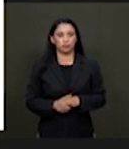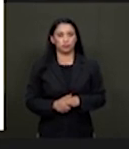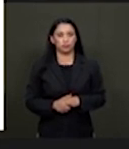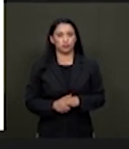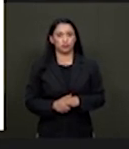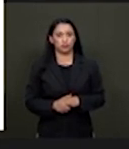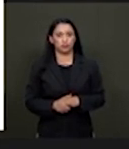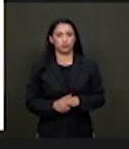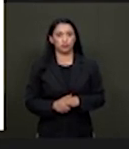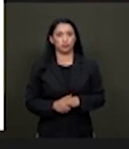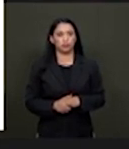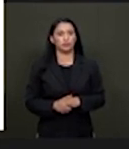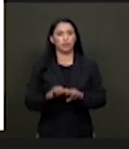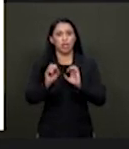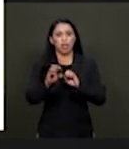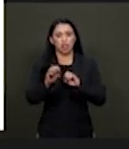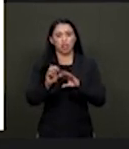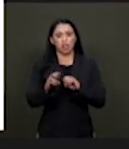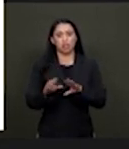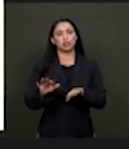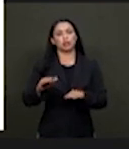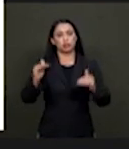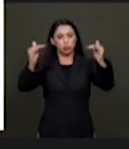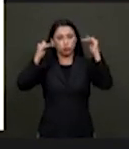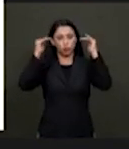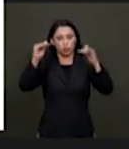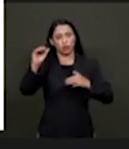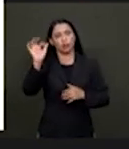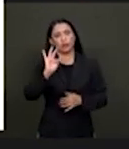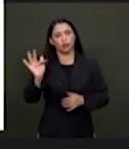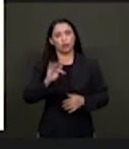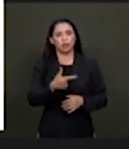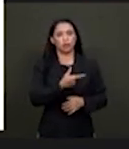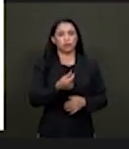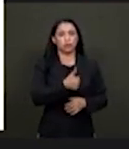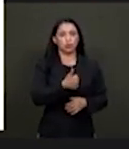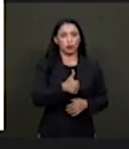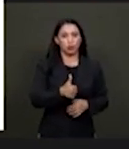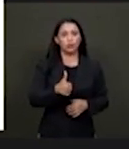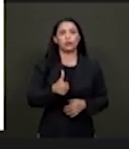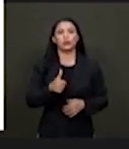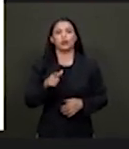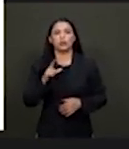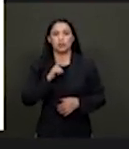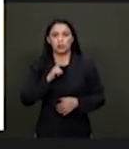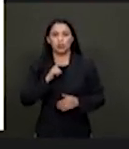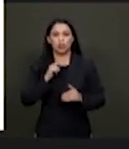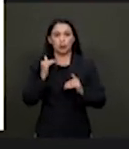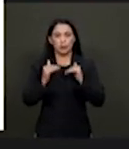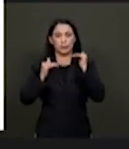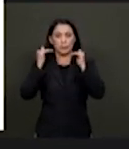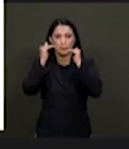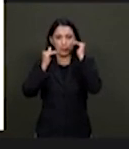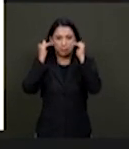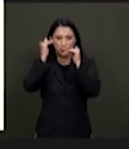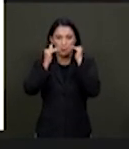Sobre o ensino superior, vemos também que entre 2011 e 2008 há um crescimento e eu gostaria de chamar